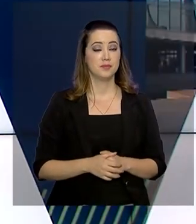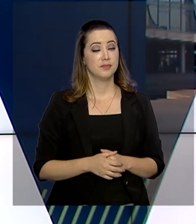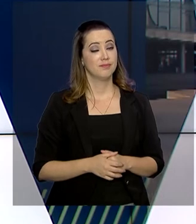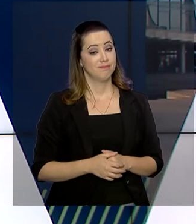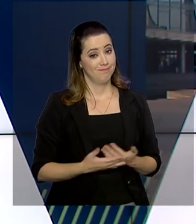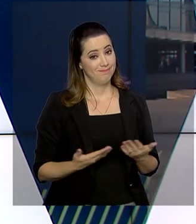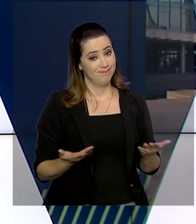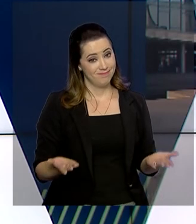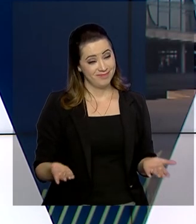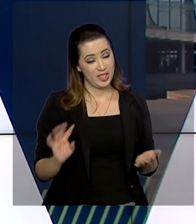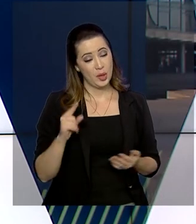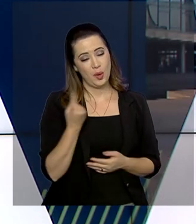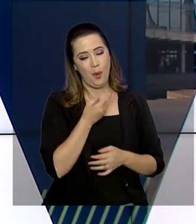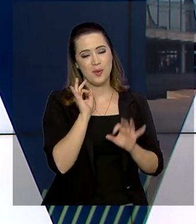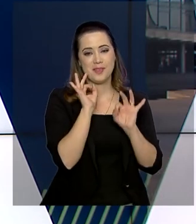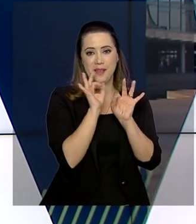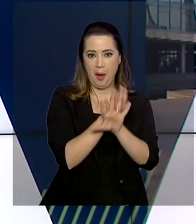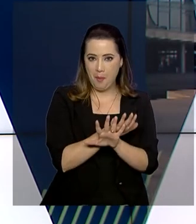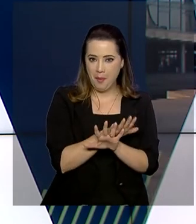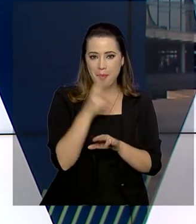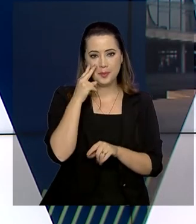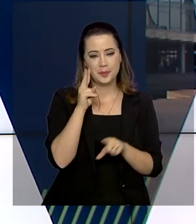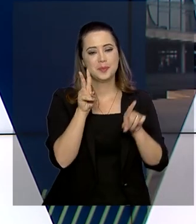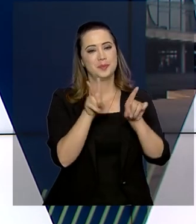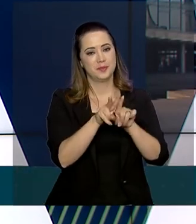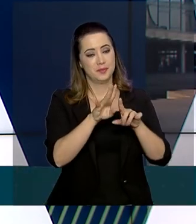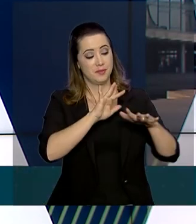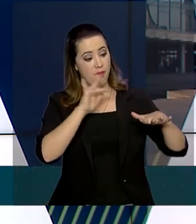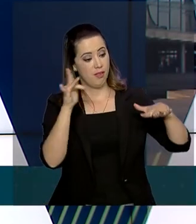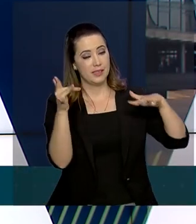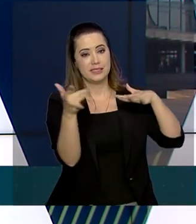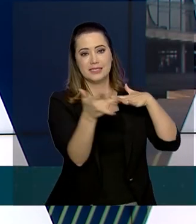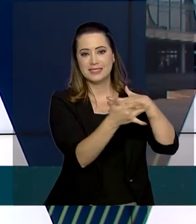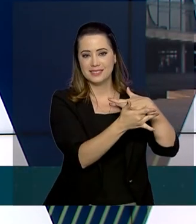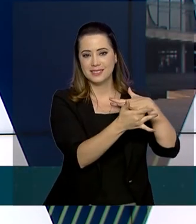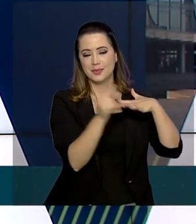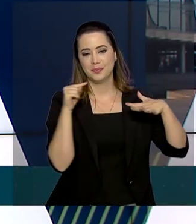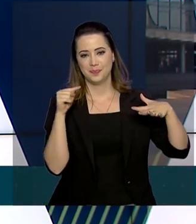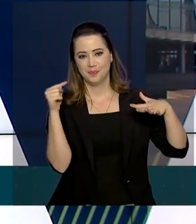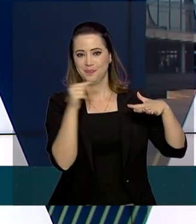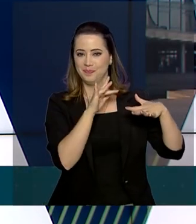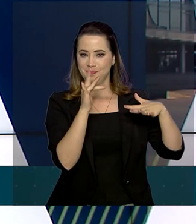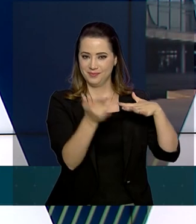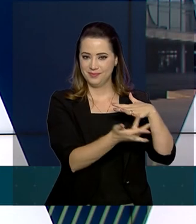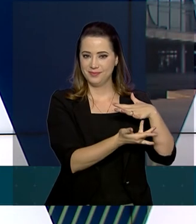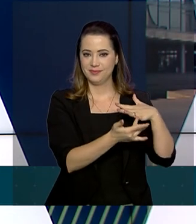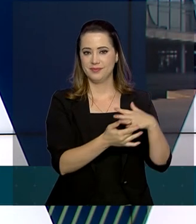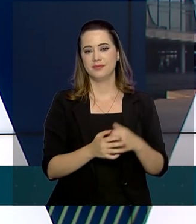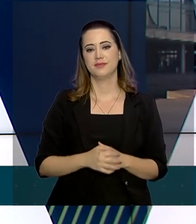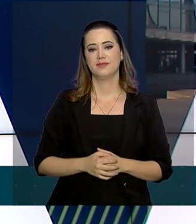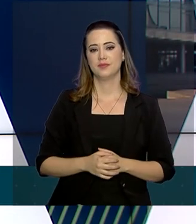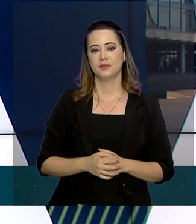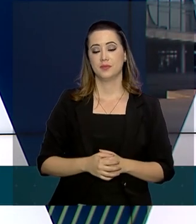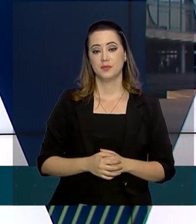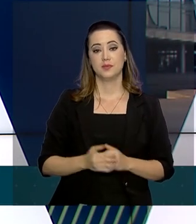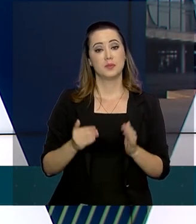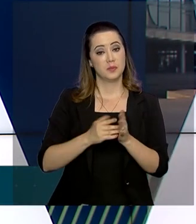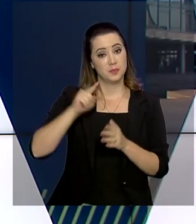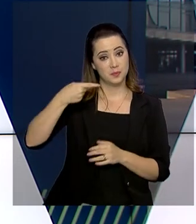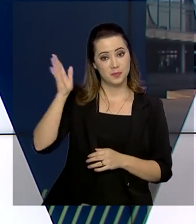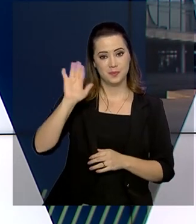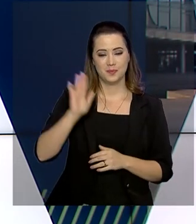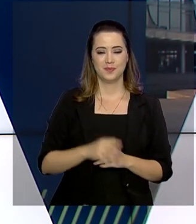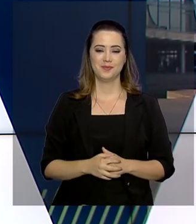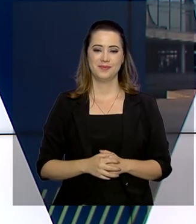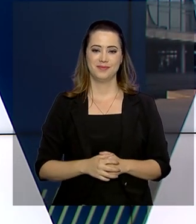O governo agora fica por aqui. Continuem acompanhando as principais notícias do governo federal pelas nossas redes sociais. Até a